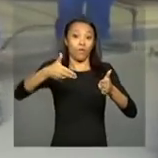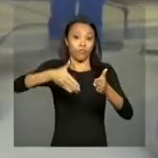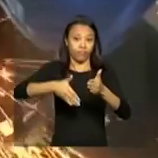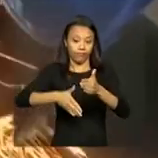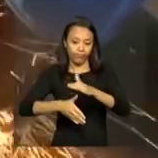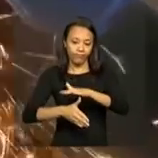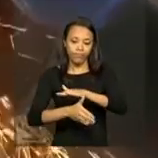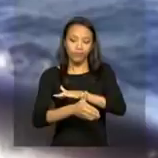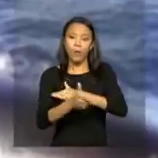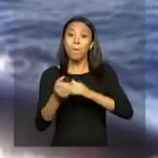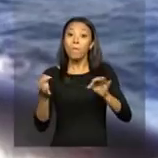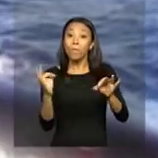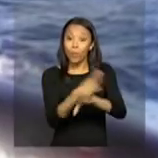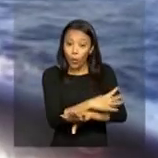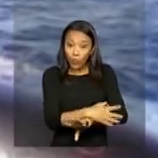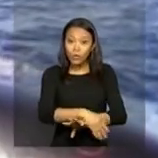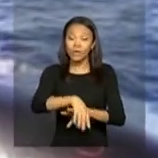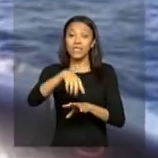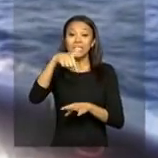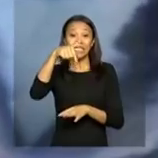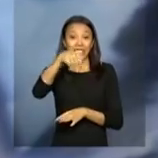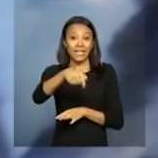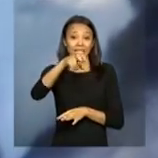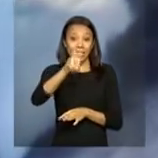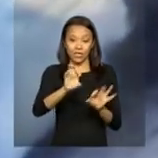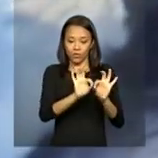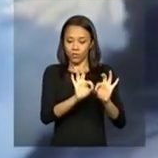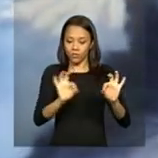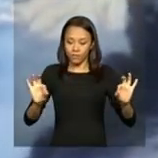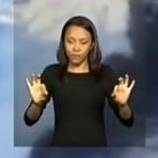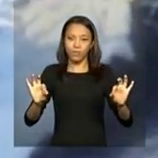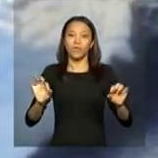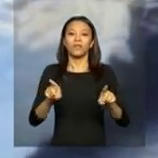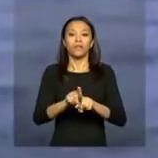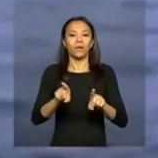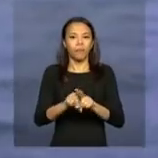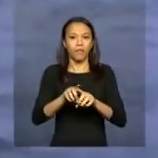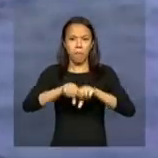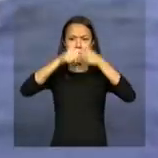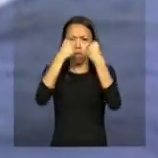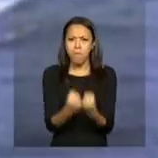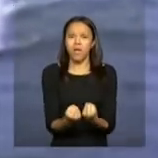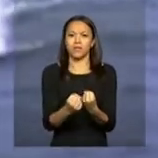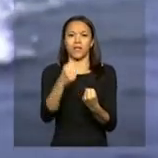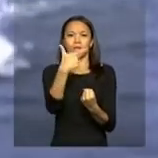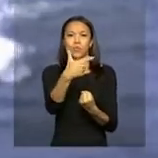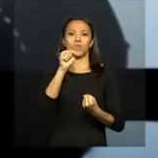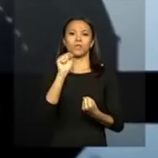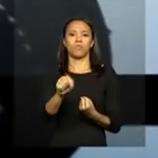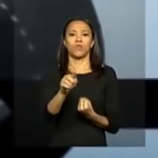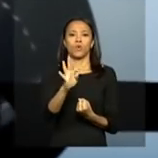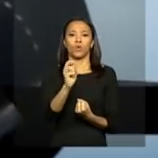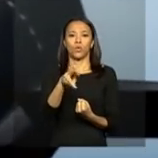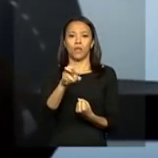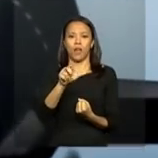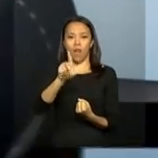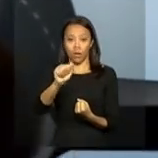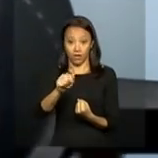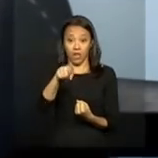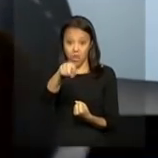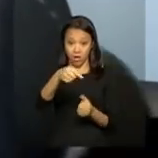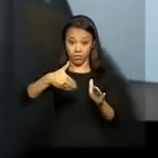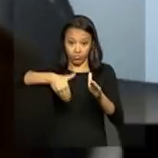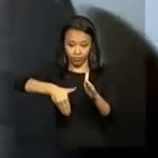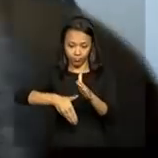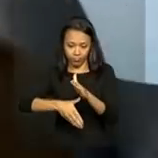que prontos terão 75 metros de comprimento e pesarão 2 mil toneladas. O submarino nuclear,